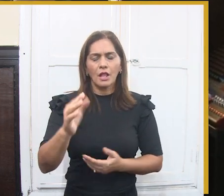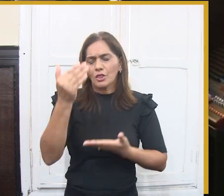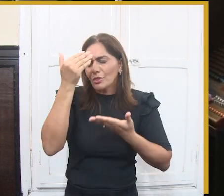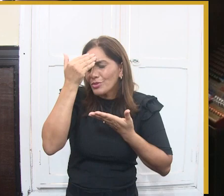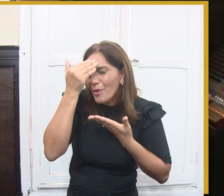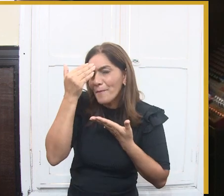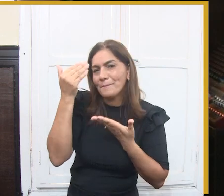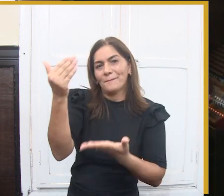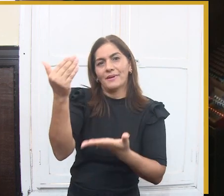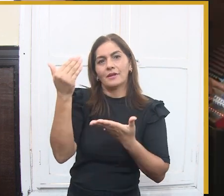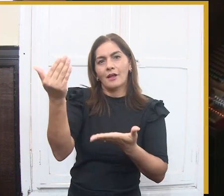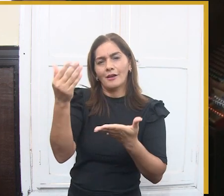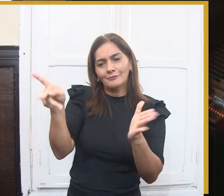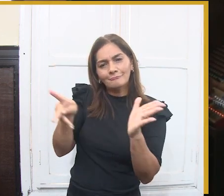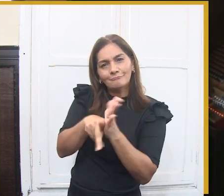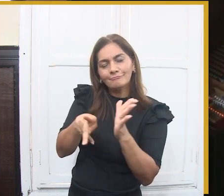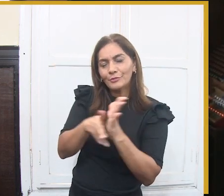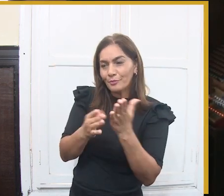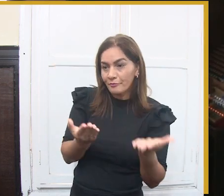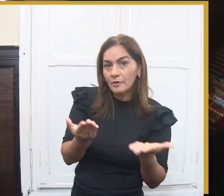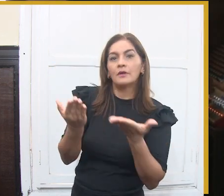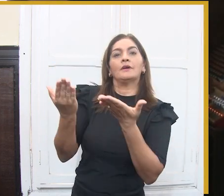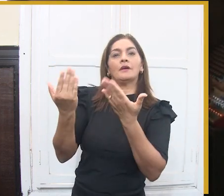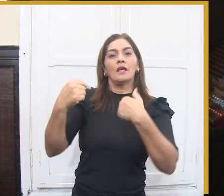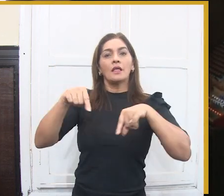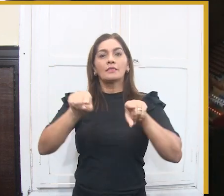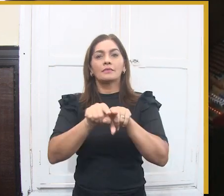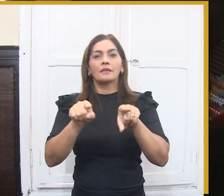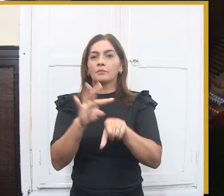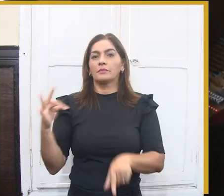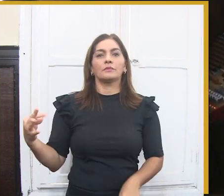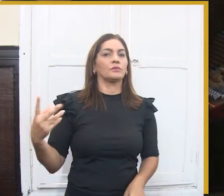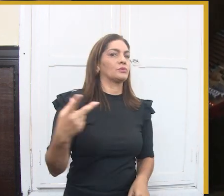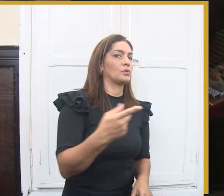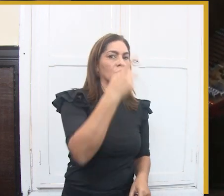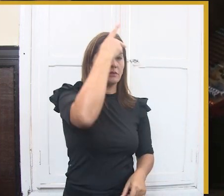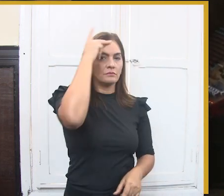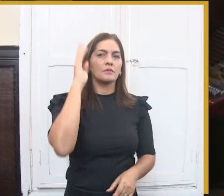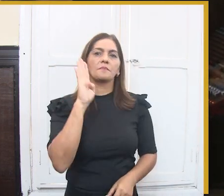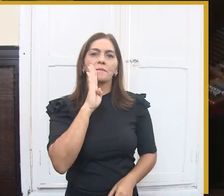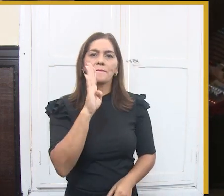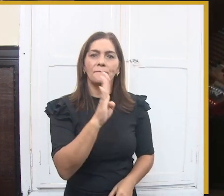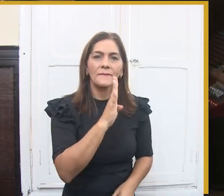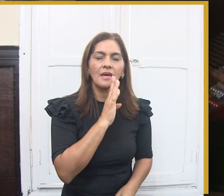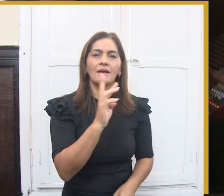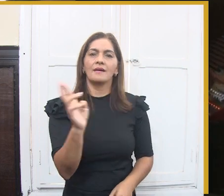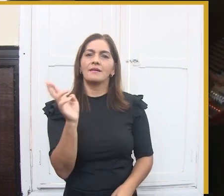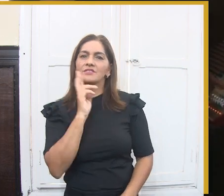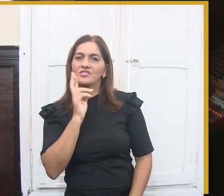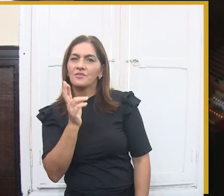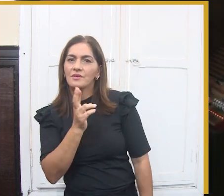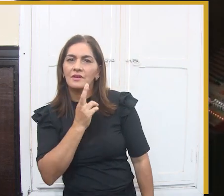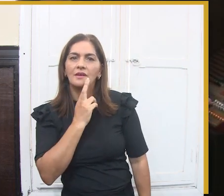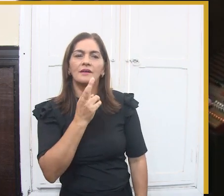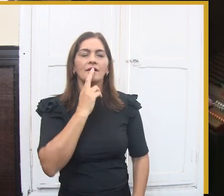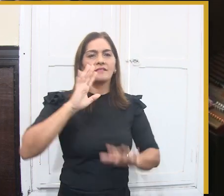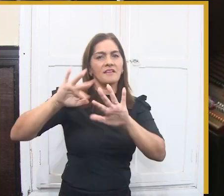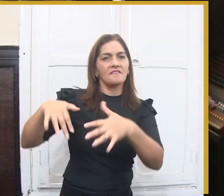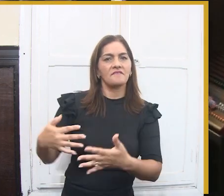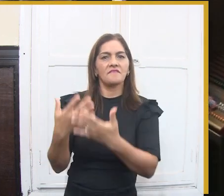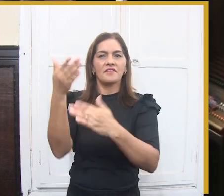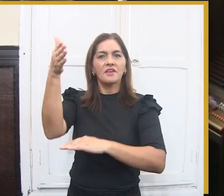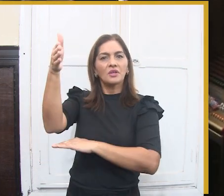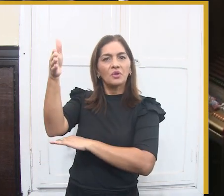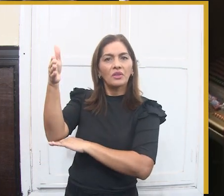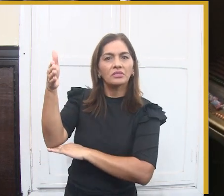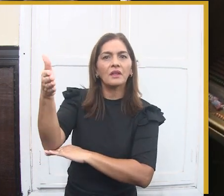turístico, de todos que fazem a cadeia econômica produtiva de Campina Grande. Então, Tupac, em seu